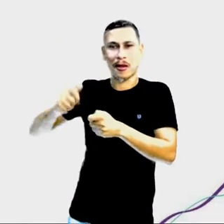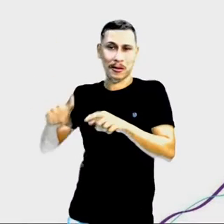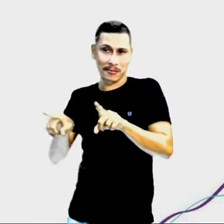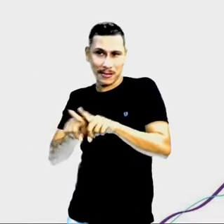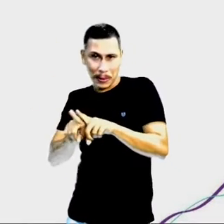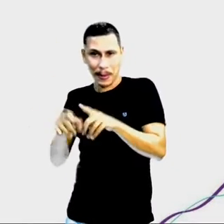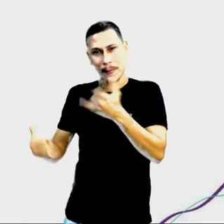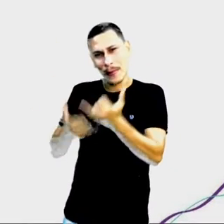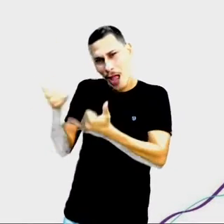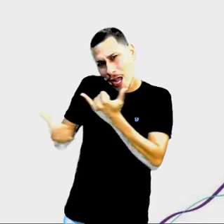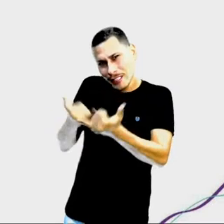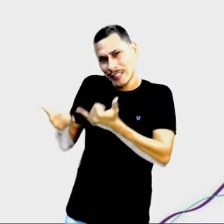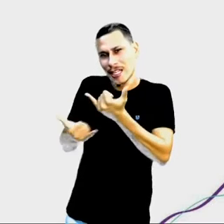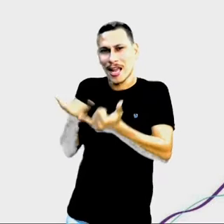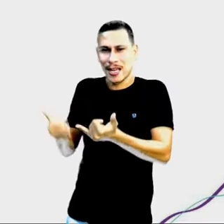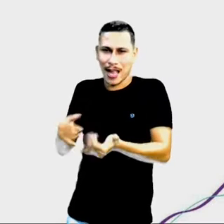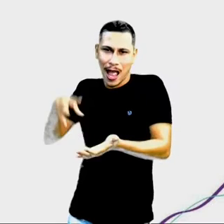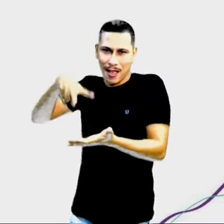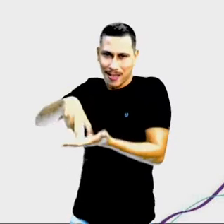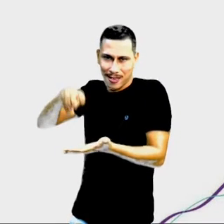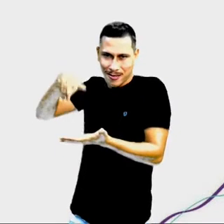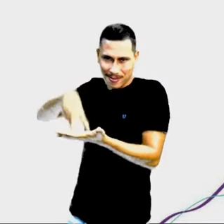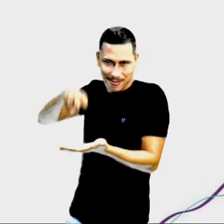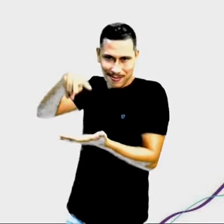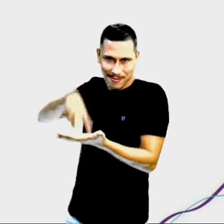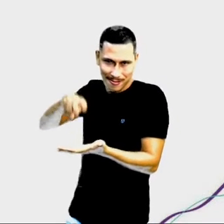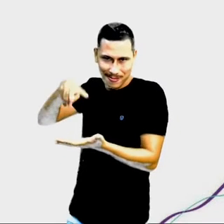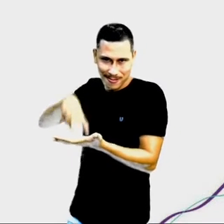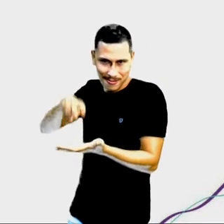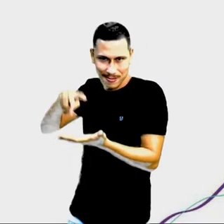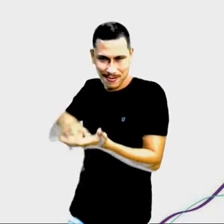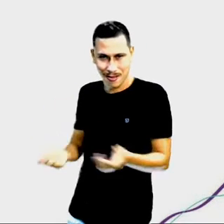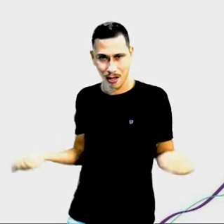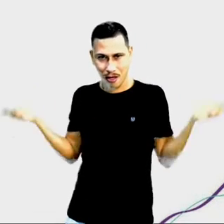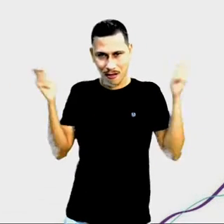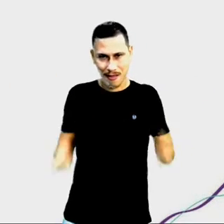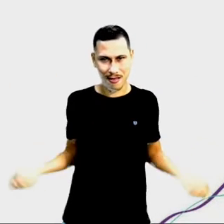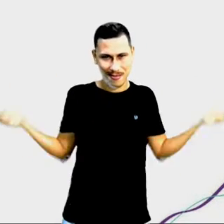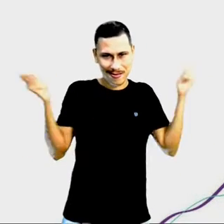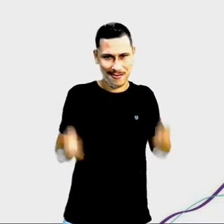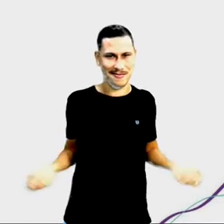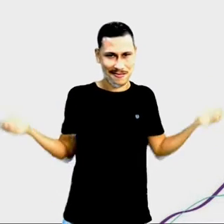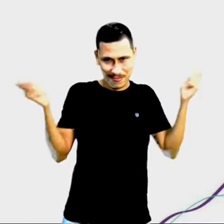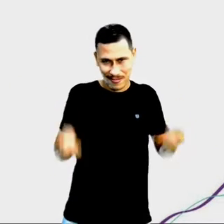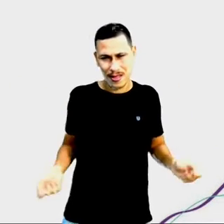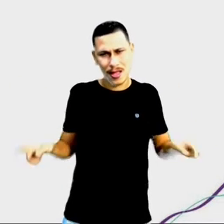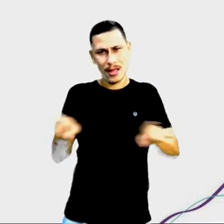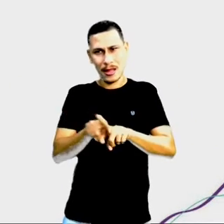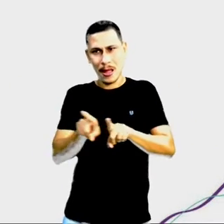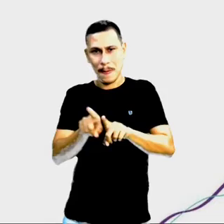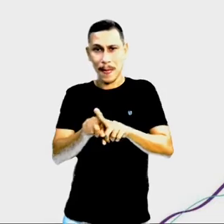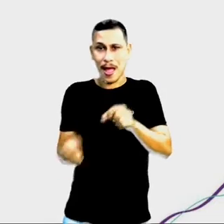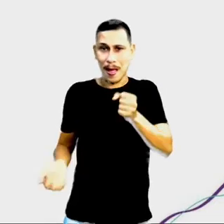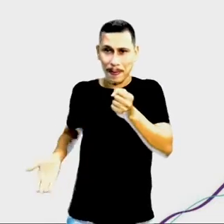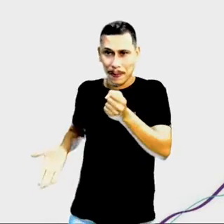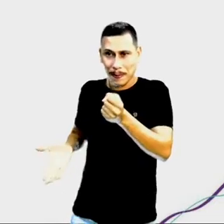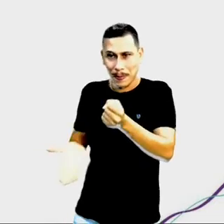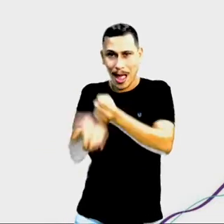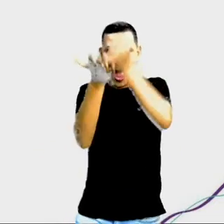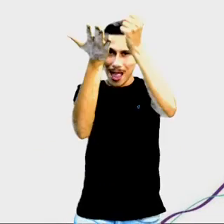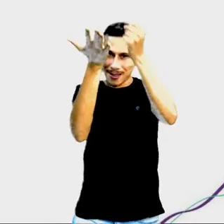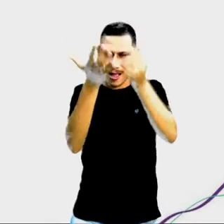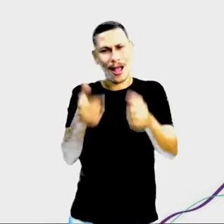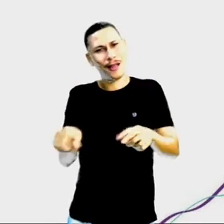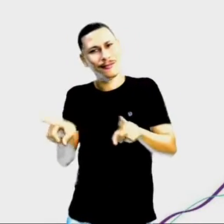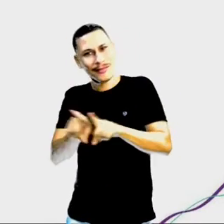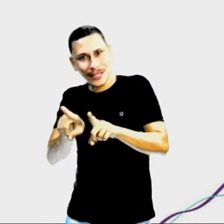Brincadeira de pular corda De amarelinha De peteca E de cavalo